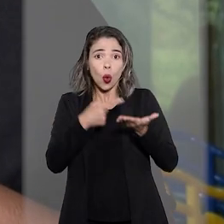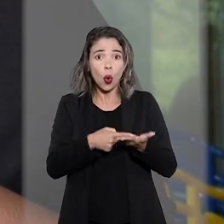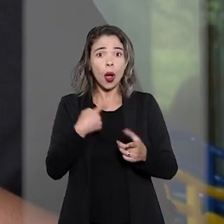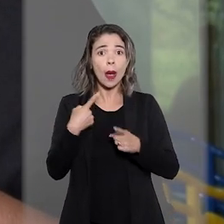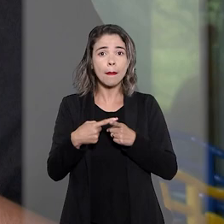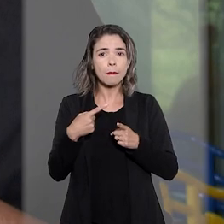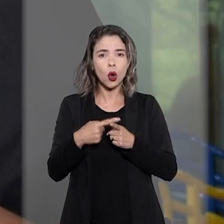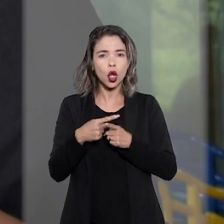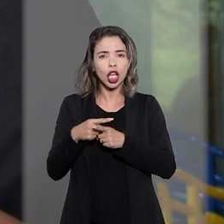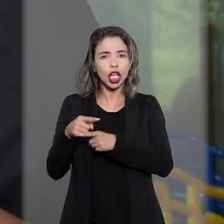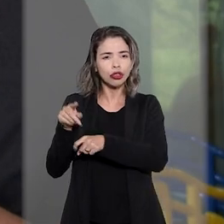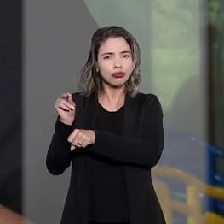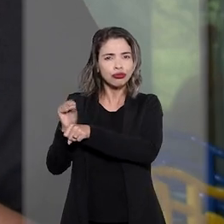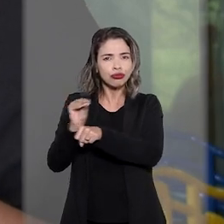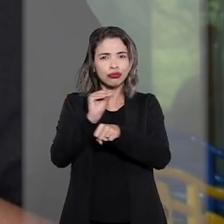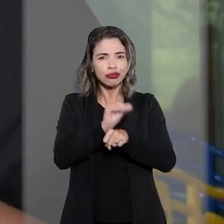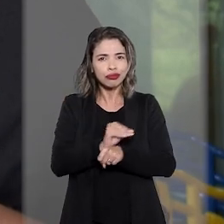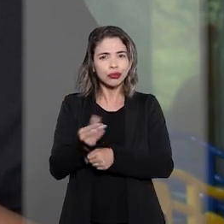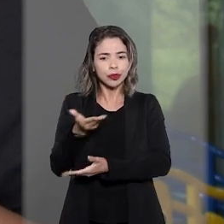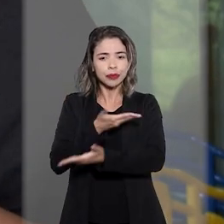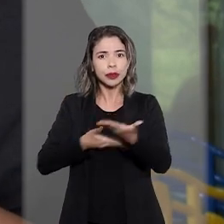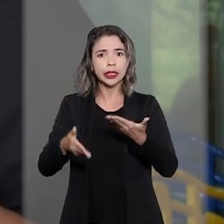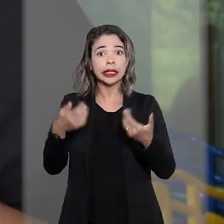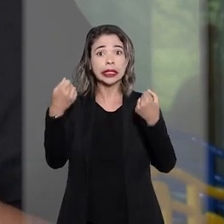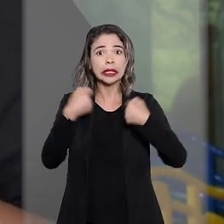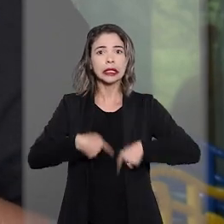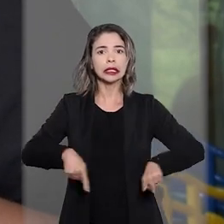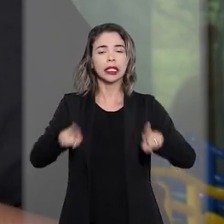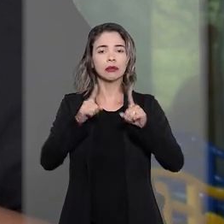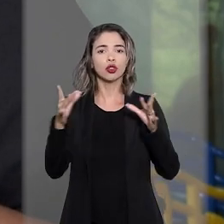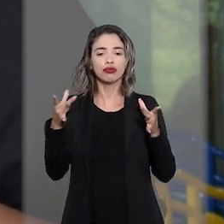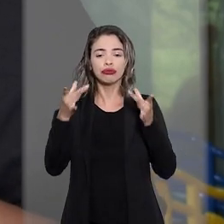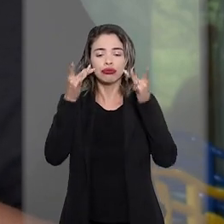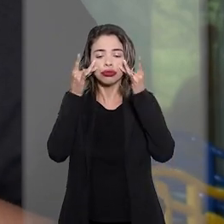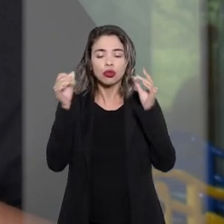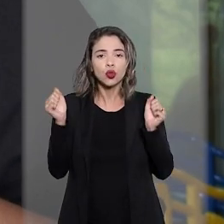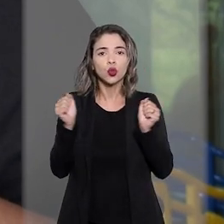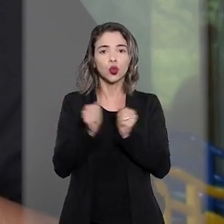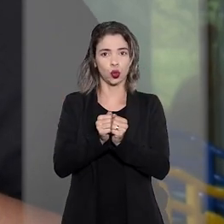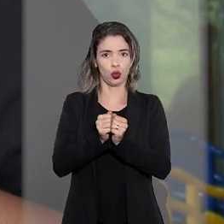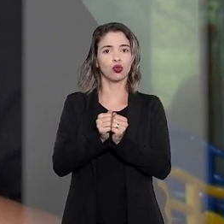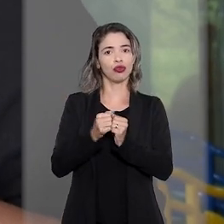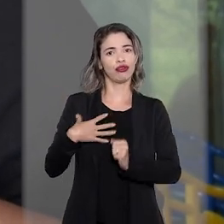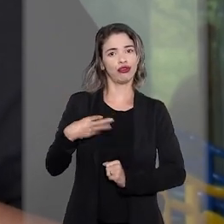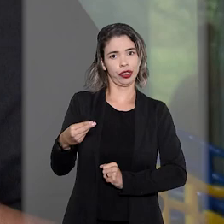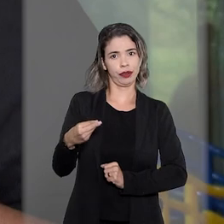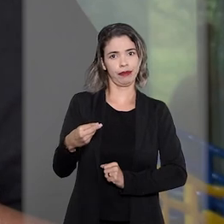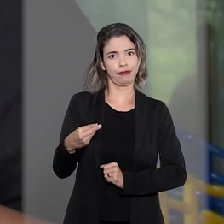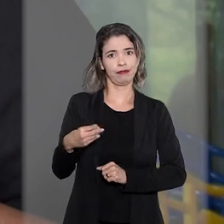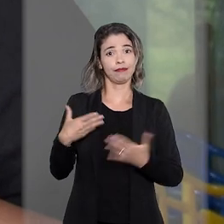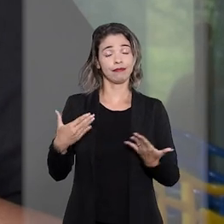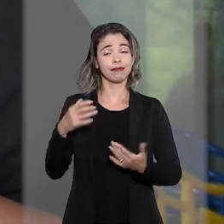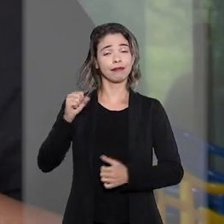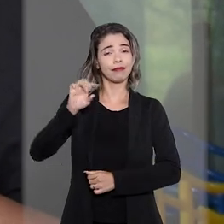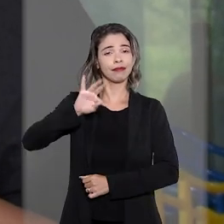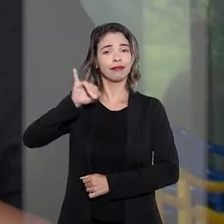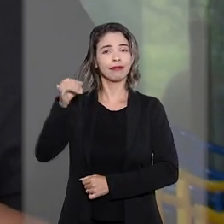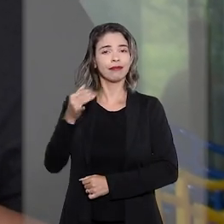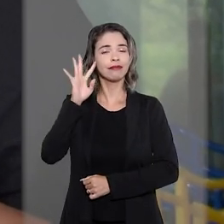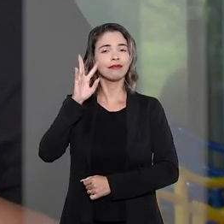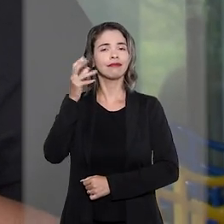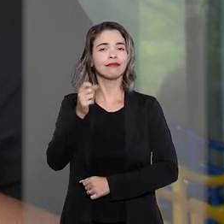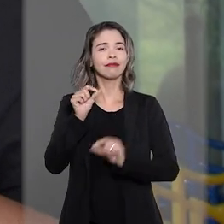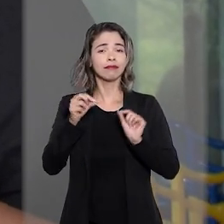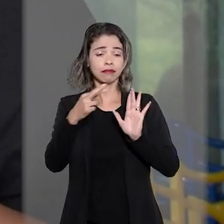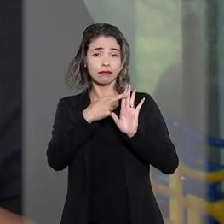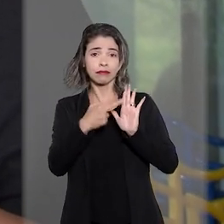possível porque na guarda compartilhada não se exige a custódia física conjunta da criança. Assim, de acordo com o Superior Tribunal de